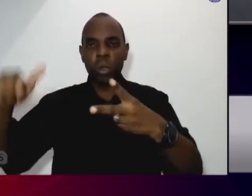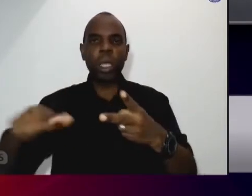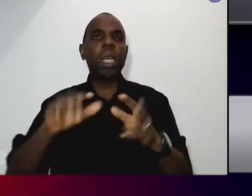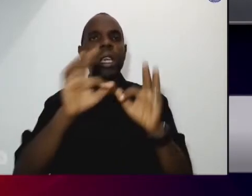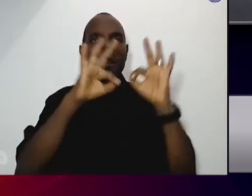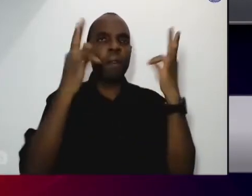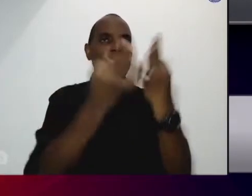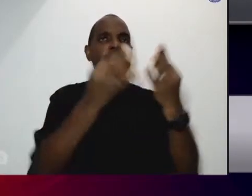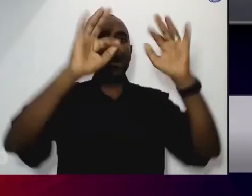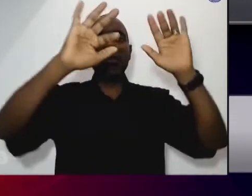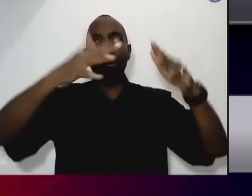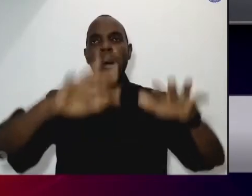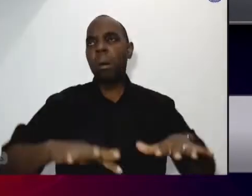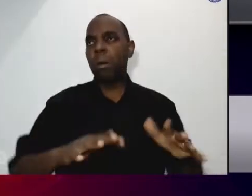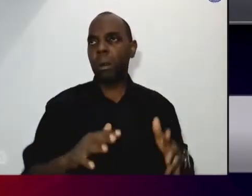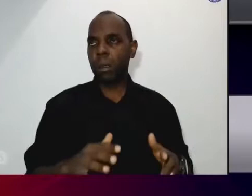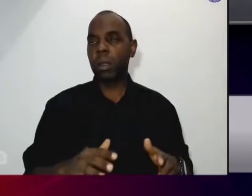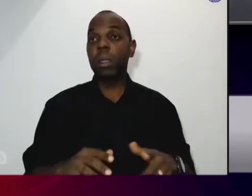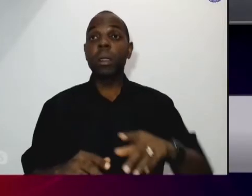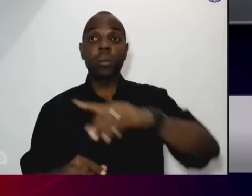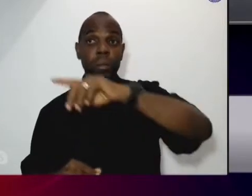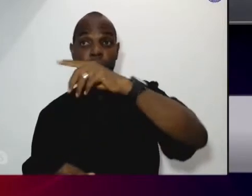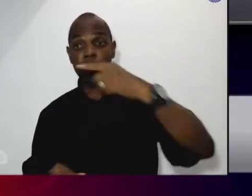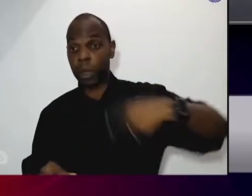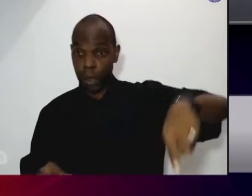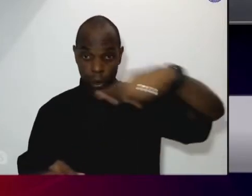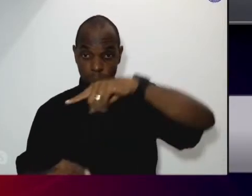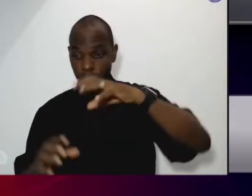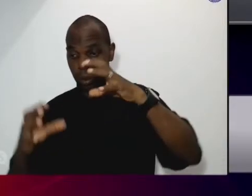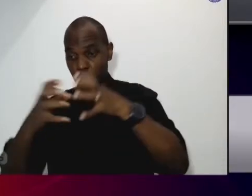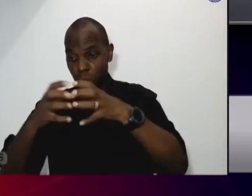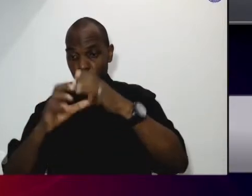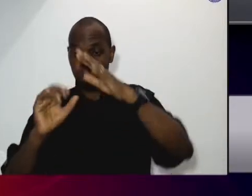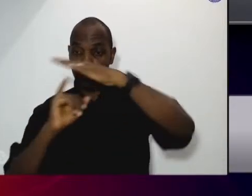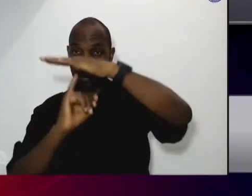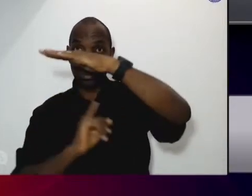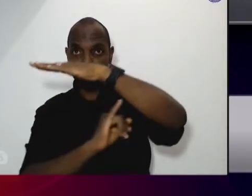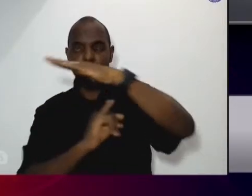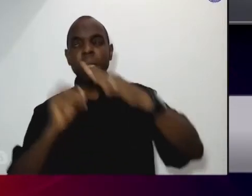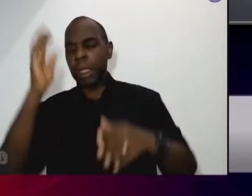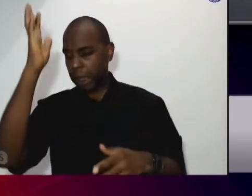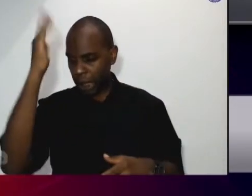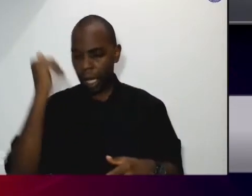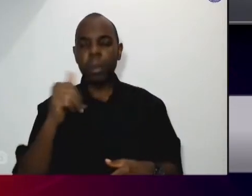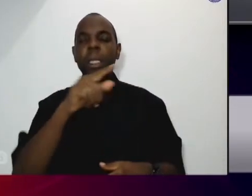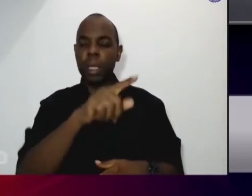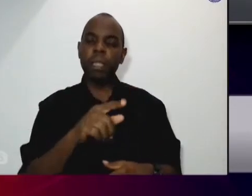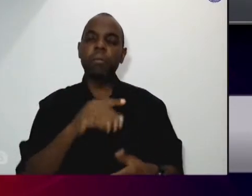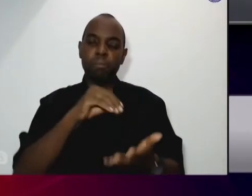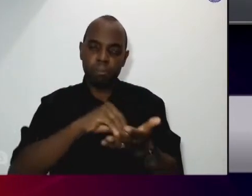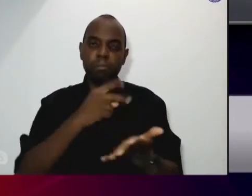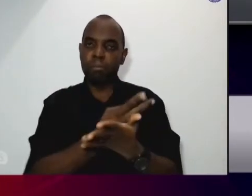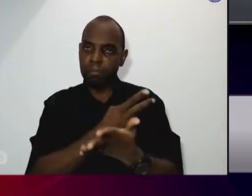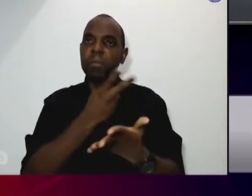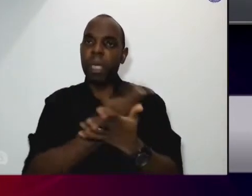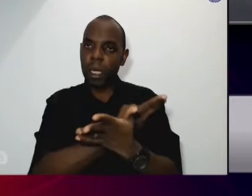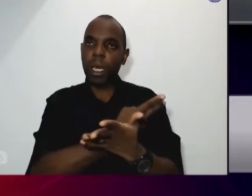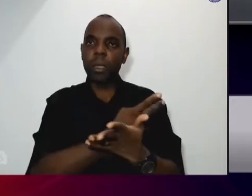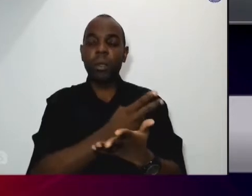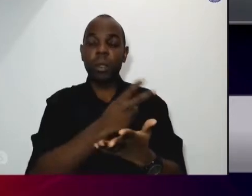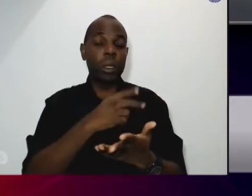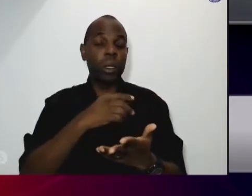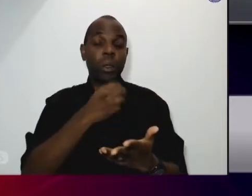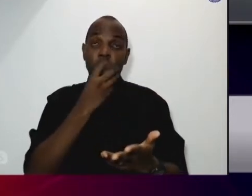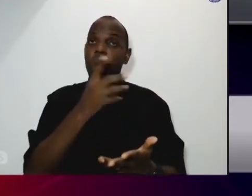de que essa não é uma situação ideal. Isso não é difícil de perceber.